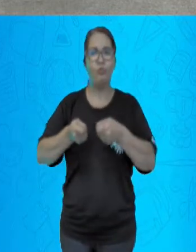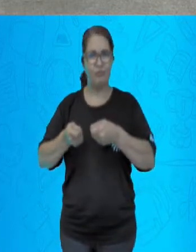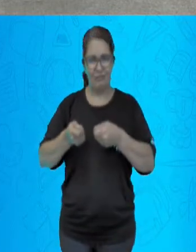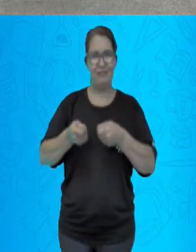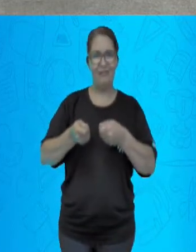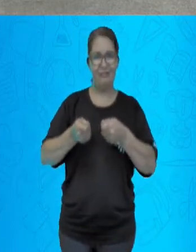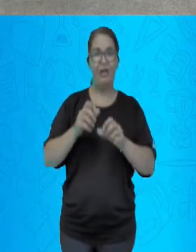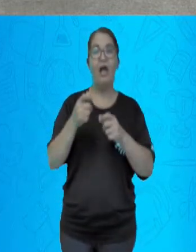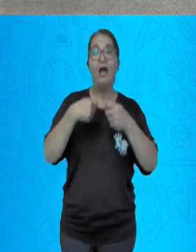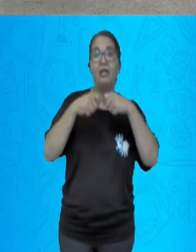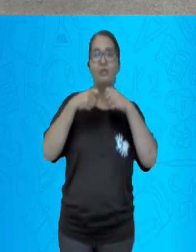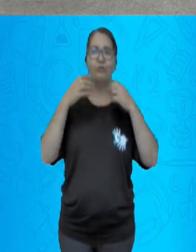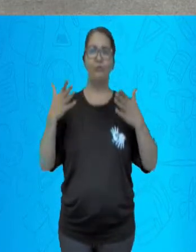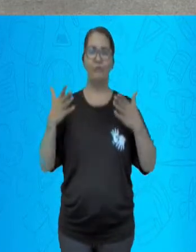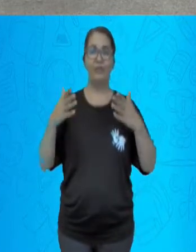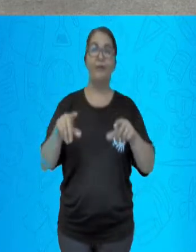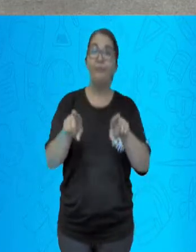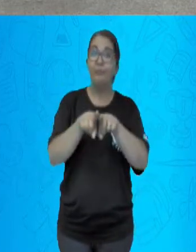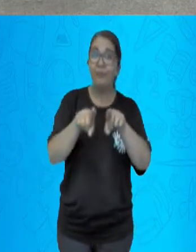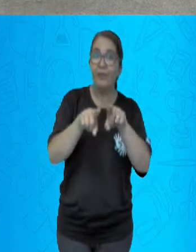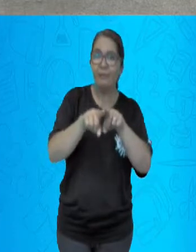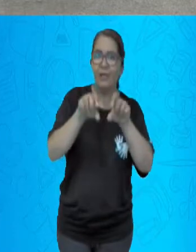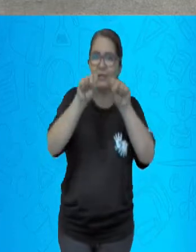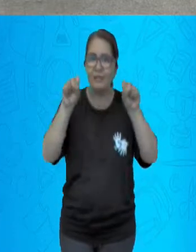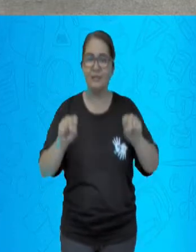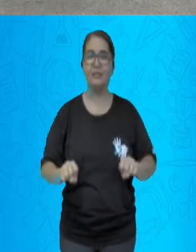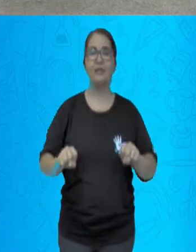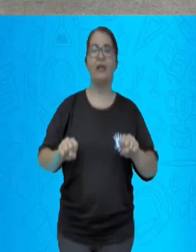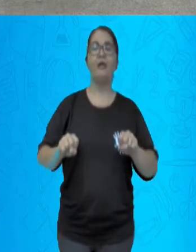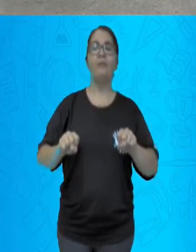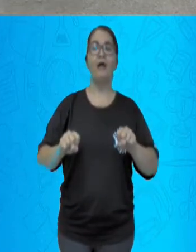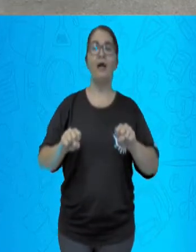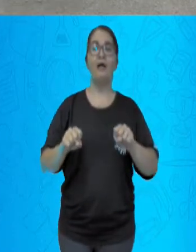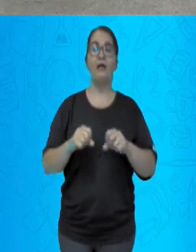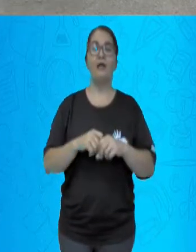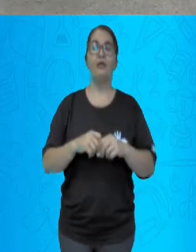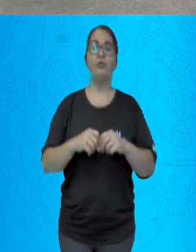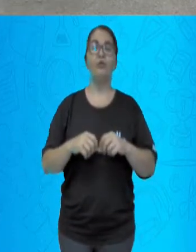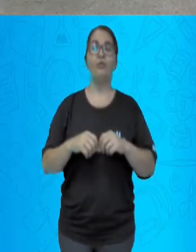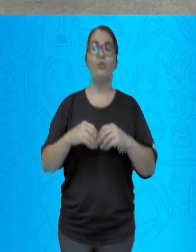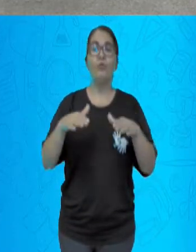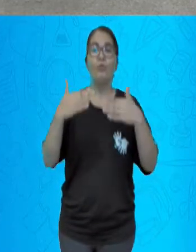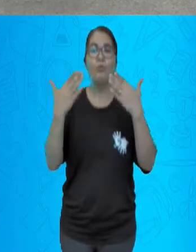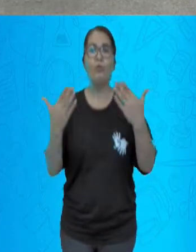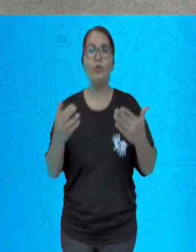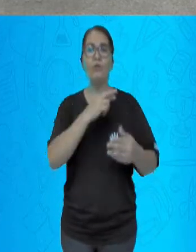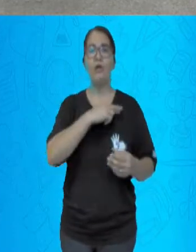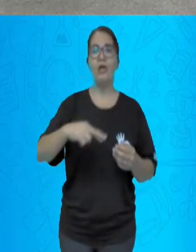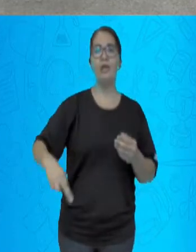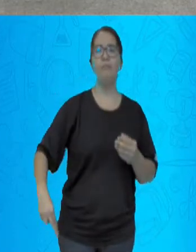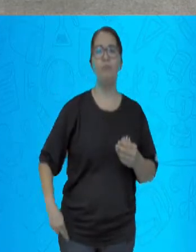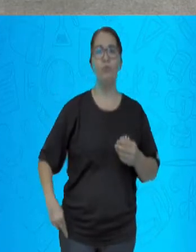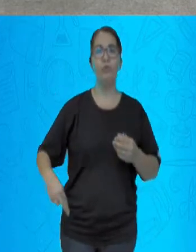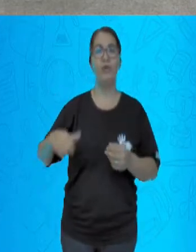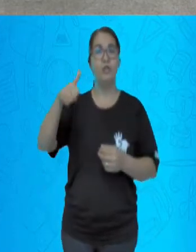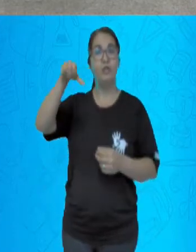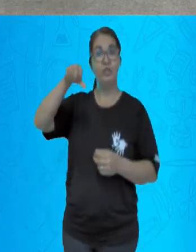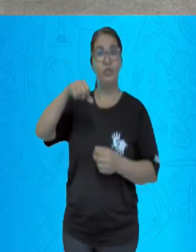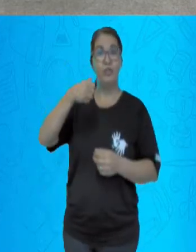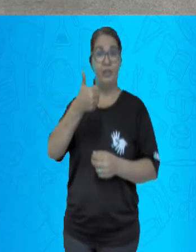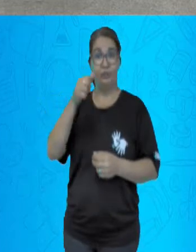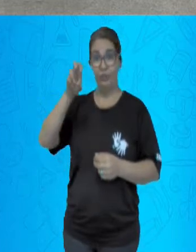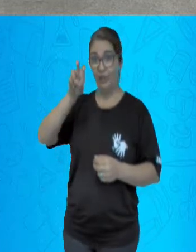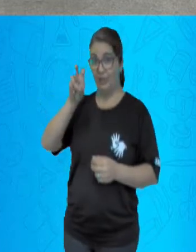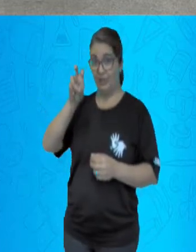efeitos foi a proclamação da república, em 15 de novembro de 1889. E um outro efeito